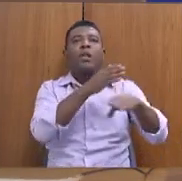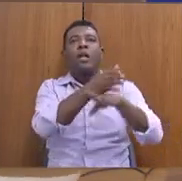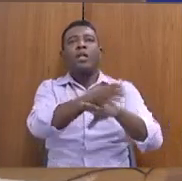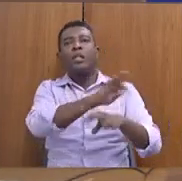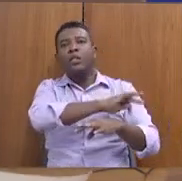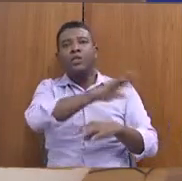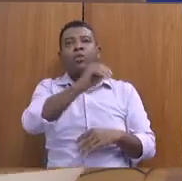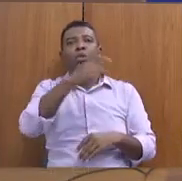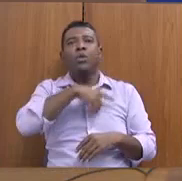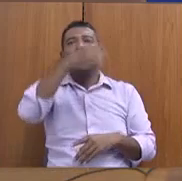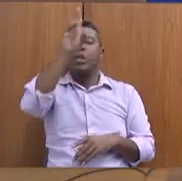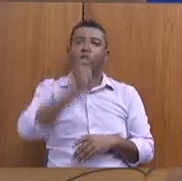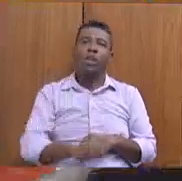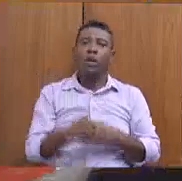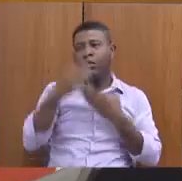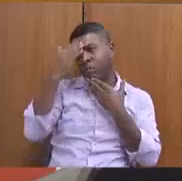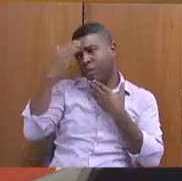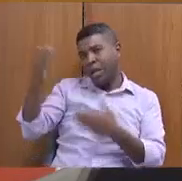Obrigado. Vamos, presidenta.